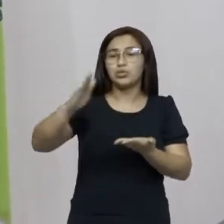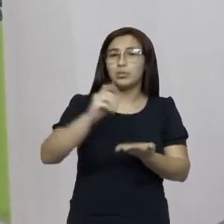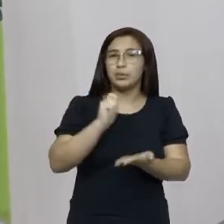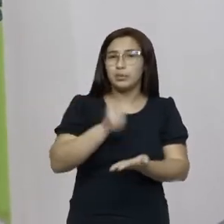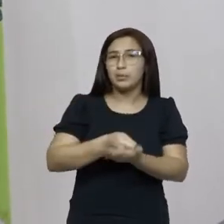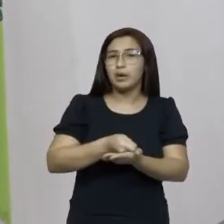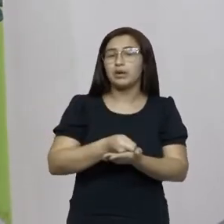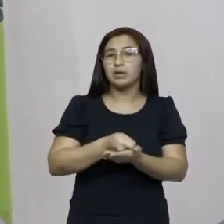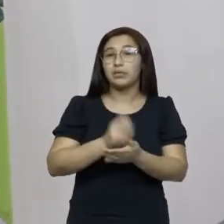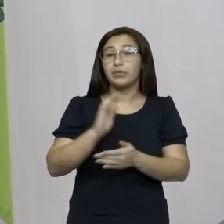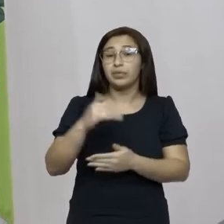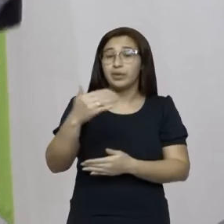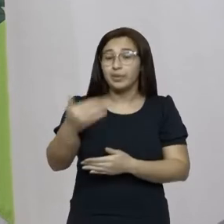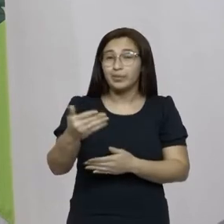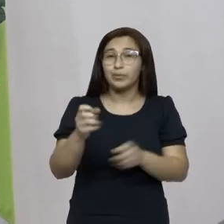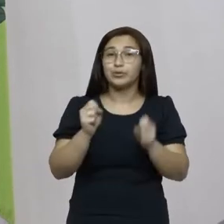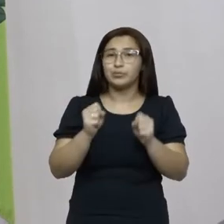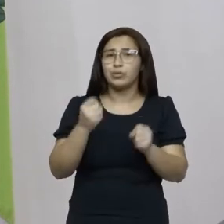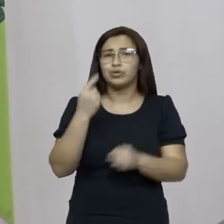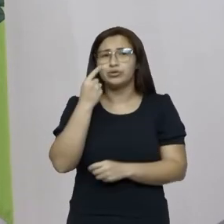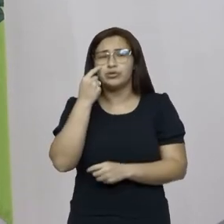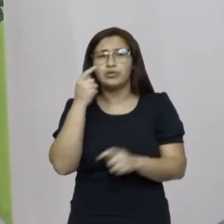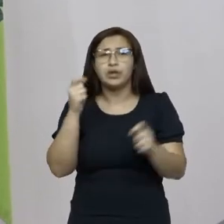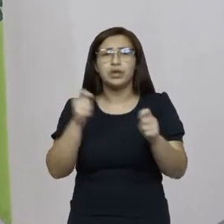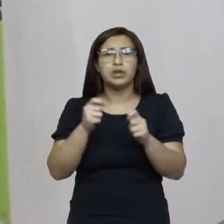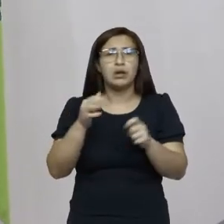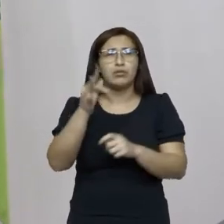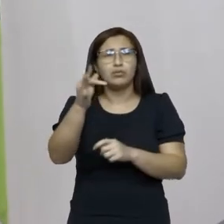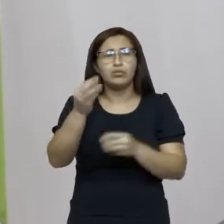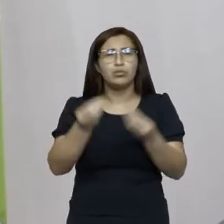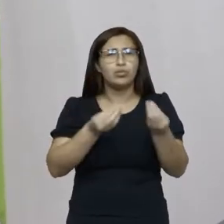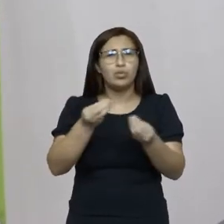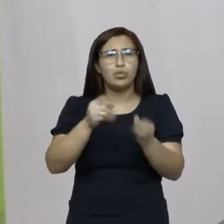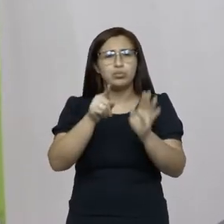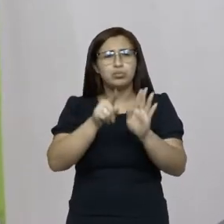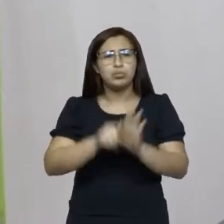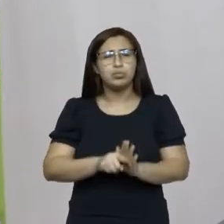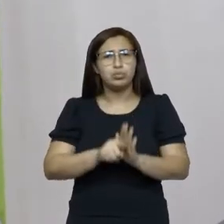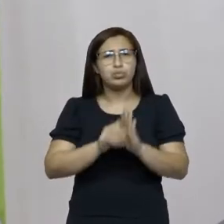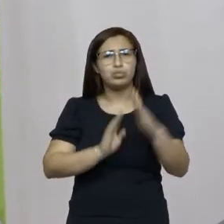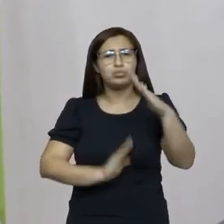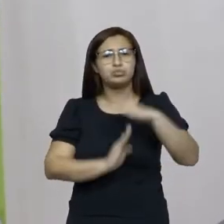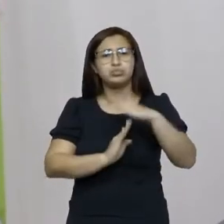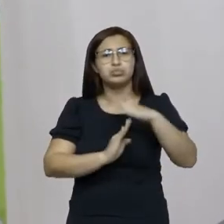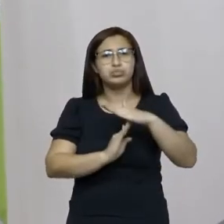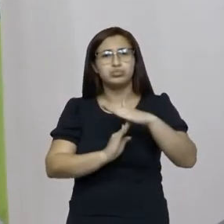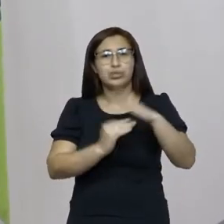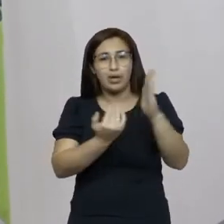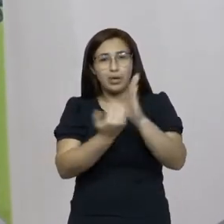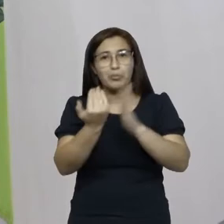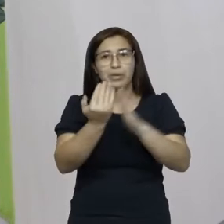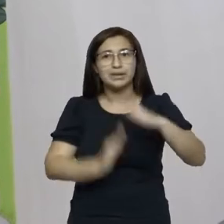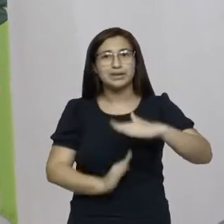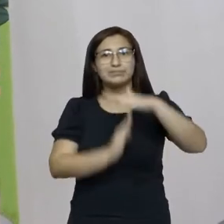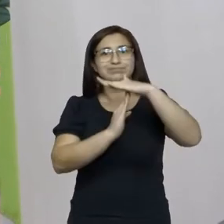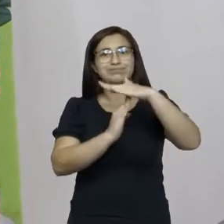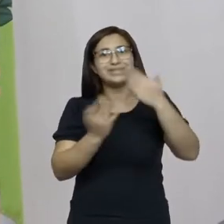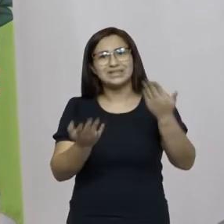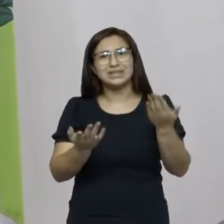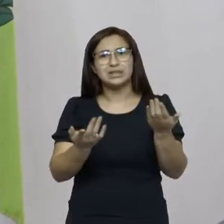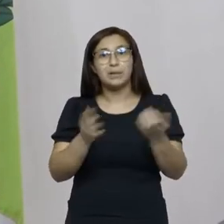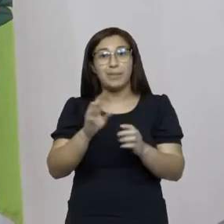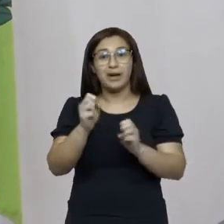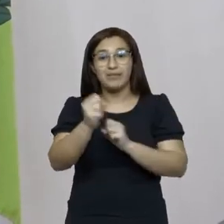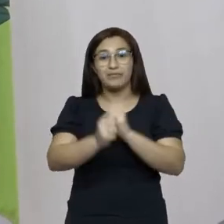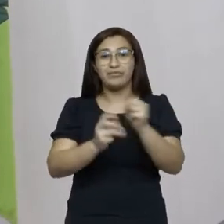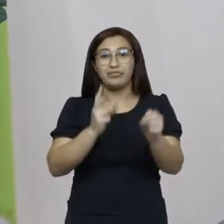depois inclusive você revê lá pela frente a revisão do teto acontece que faz três anos que não há revisão do